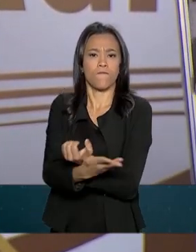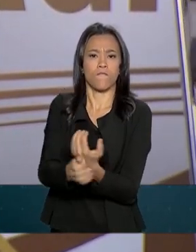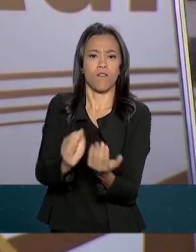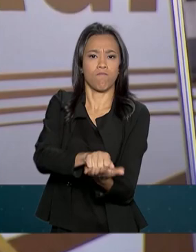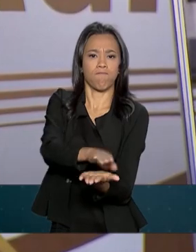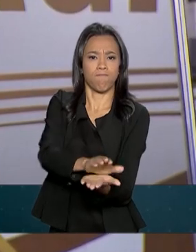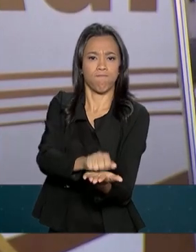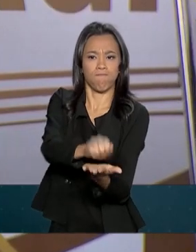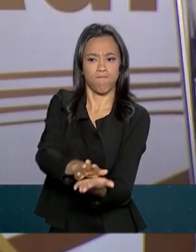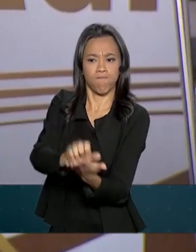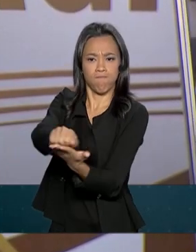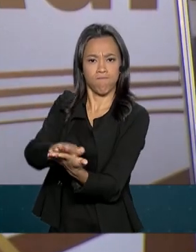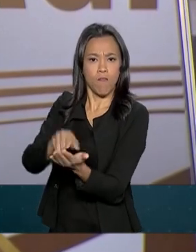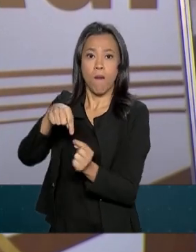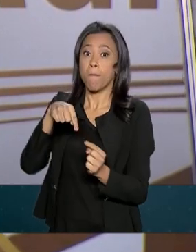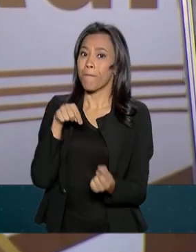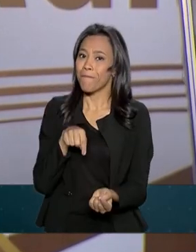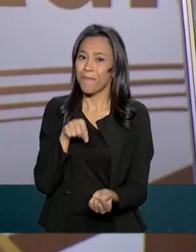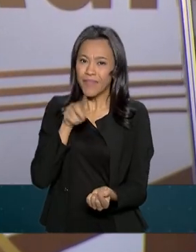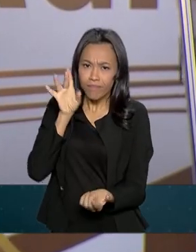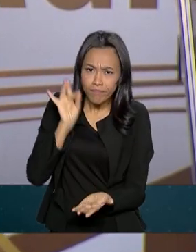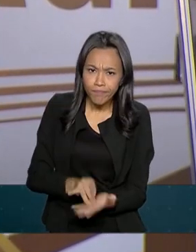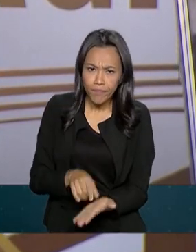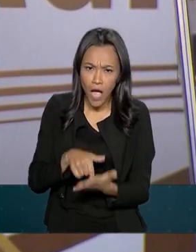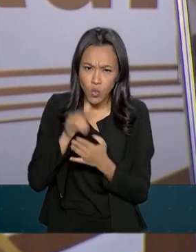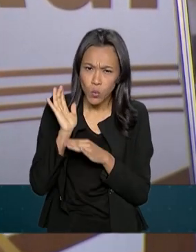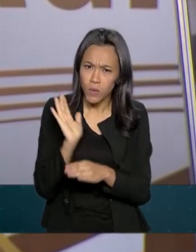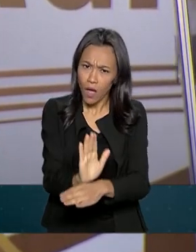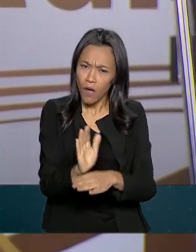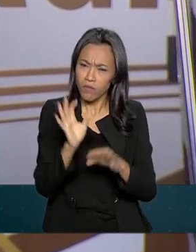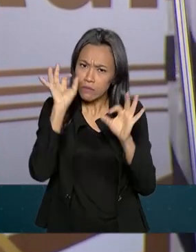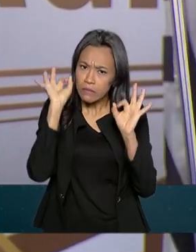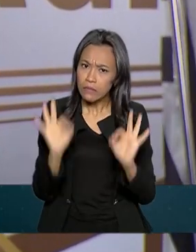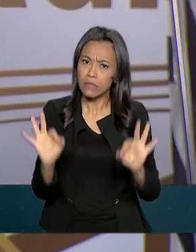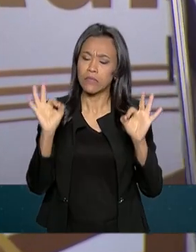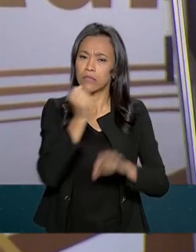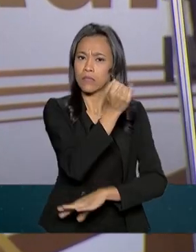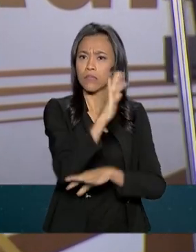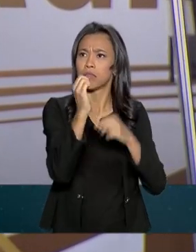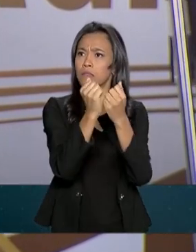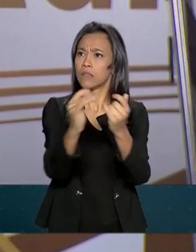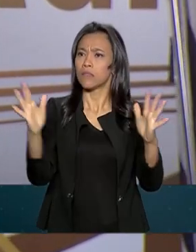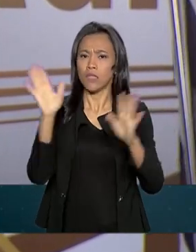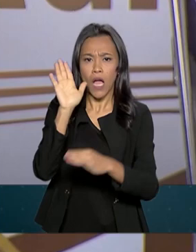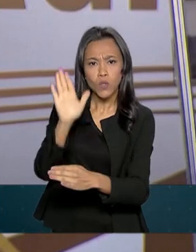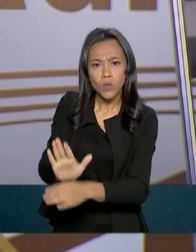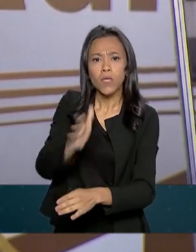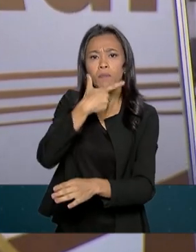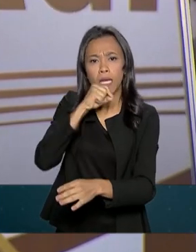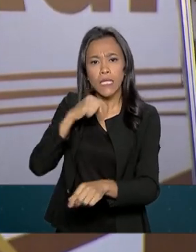que não ajudavam o meio ambiente e, muito menos, aqueles que produzem.